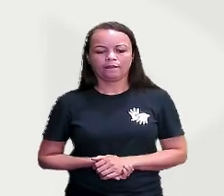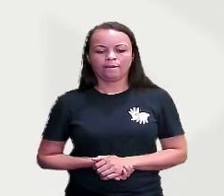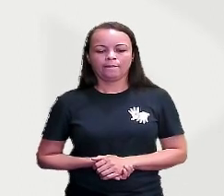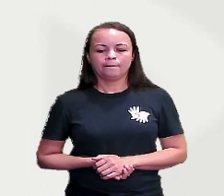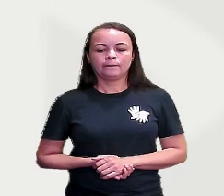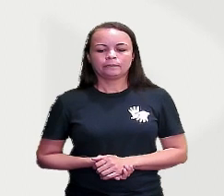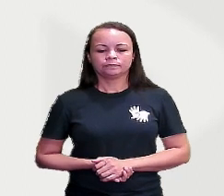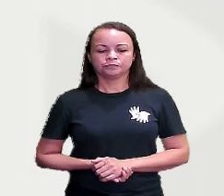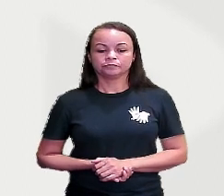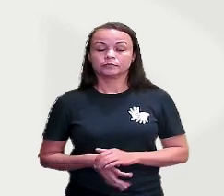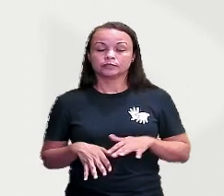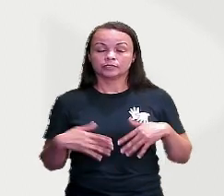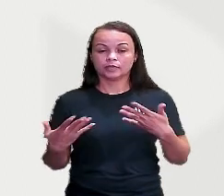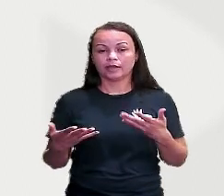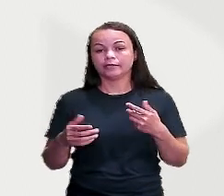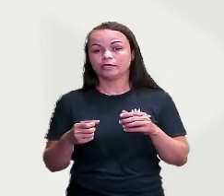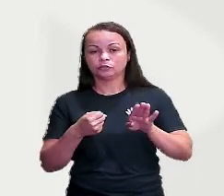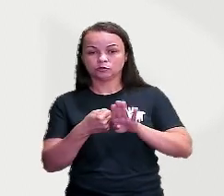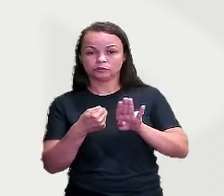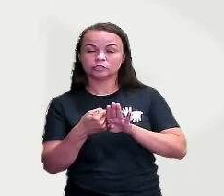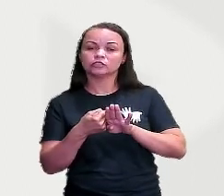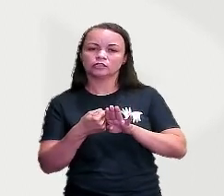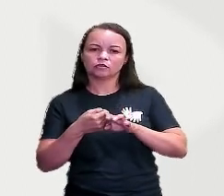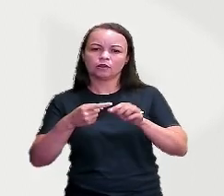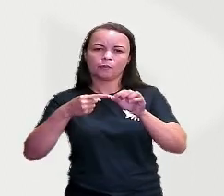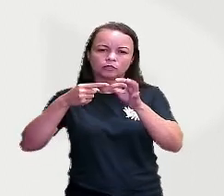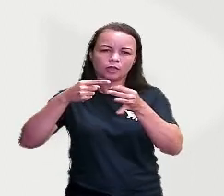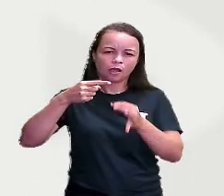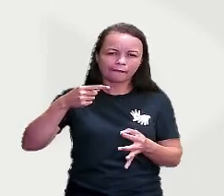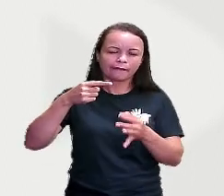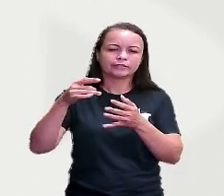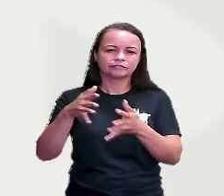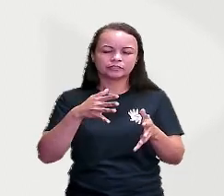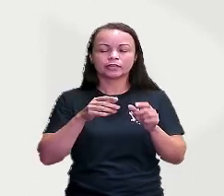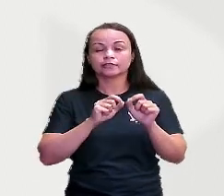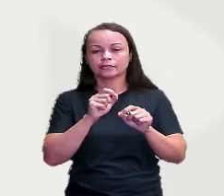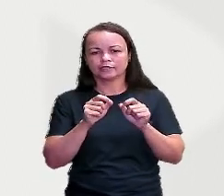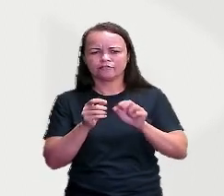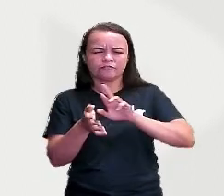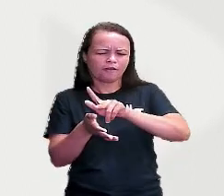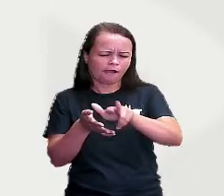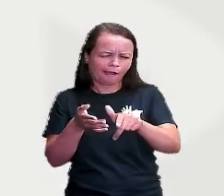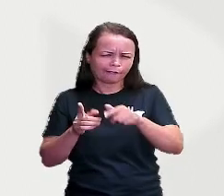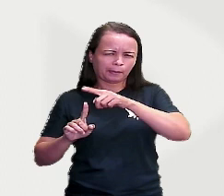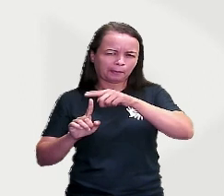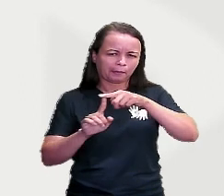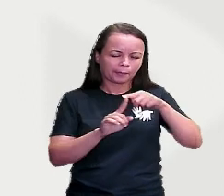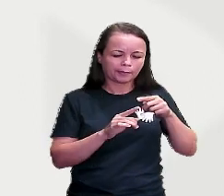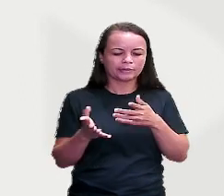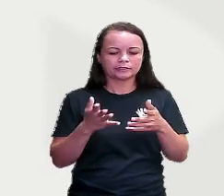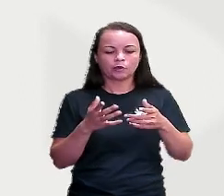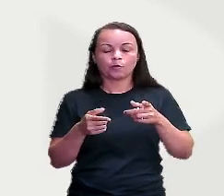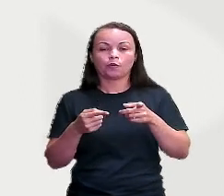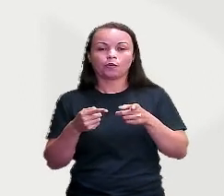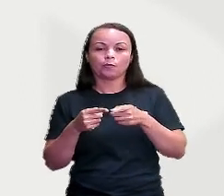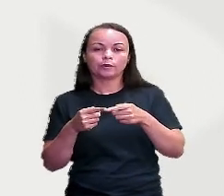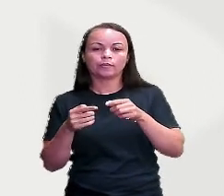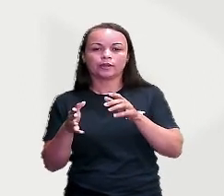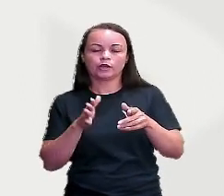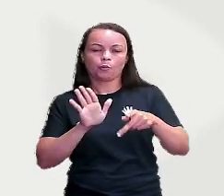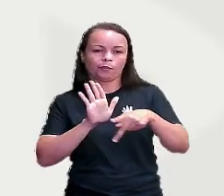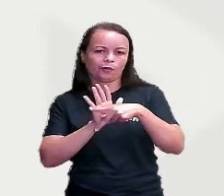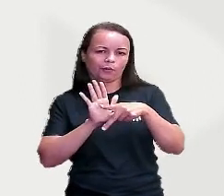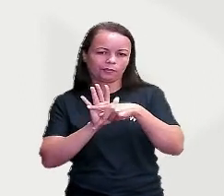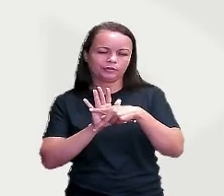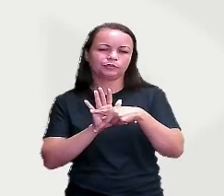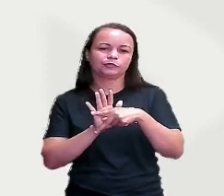E aí, os substantivos, eles podem ser classificados. Existem vários tipos de substantivos. Então, o primeiro é o substantivo próprio. É